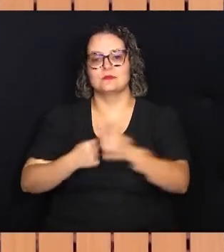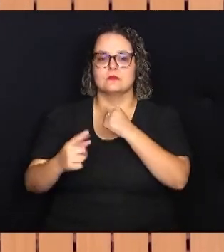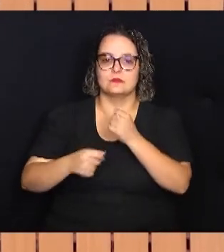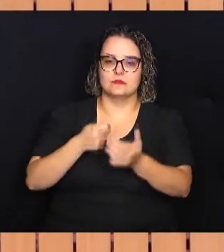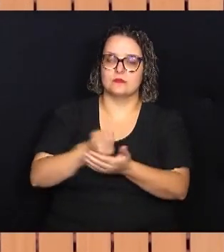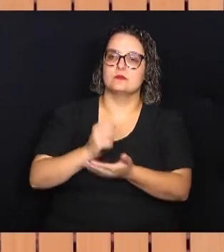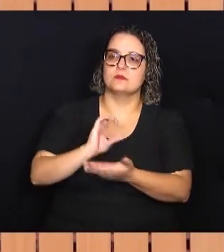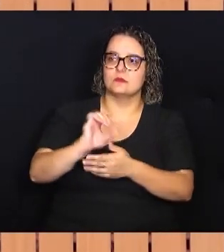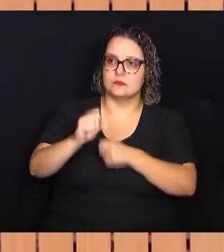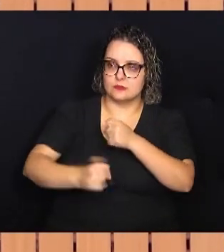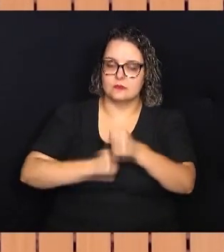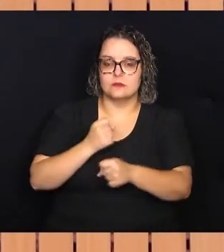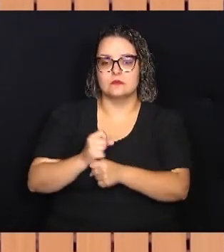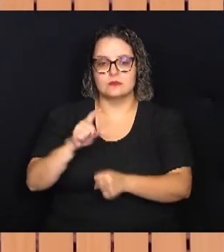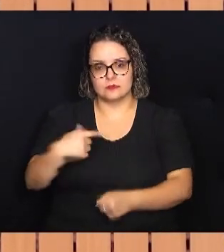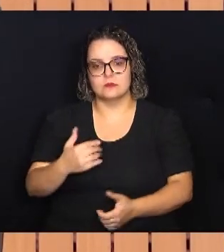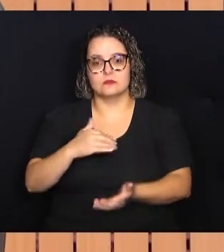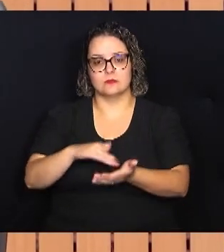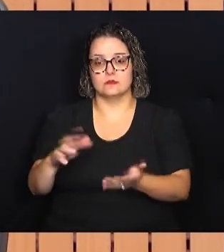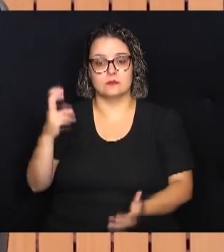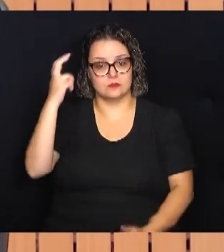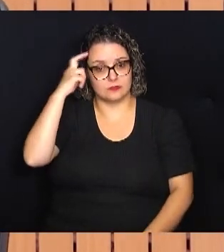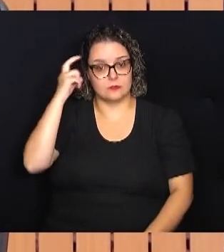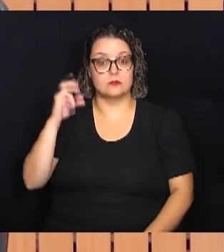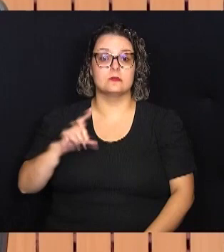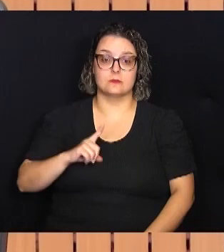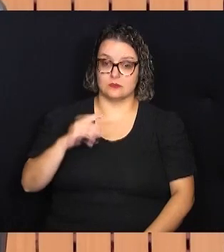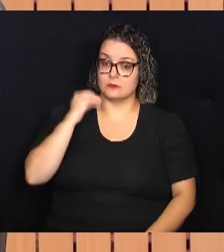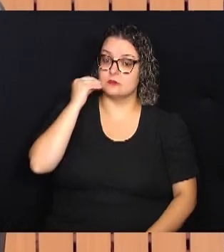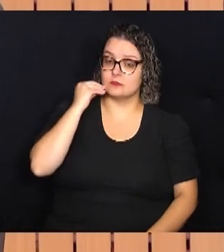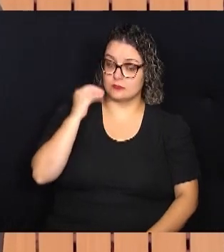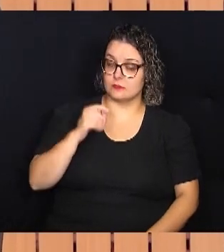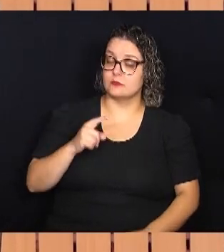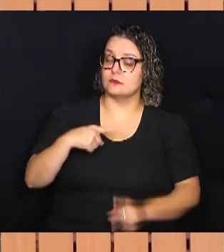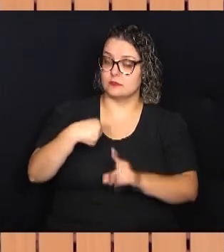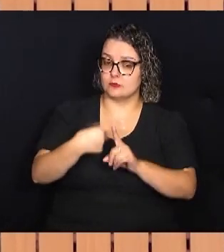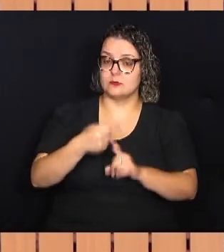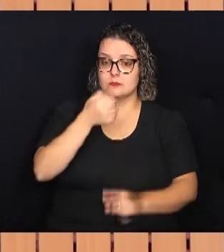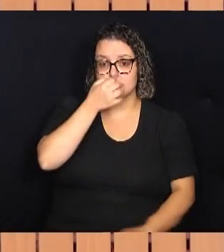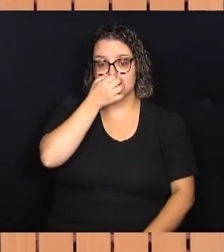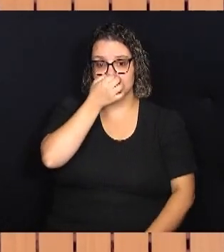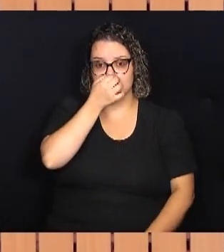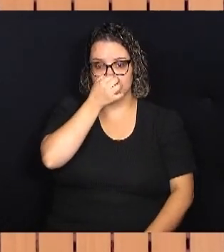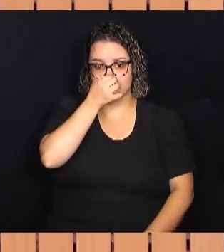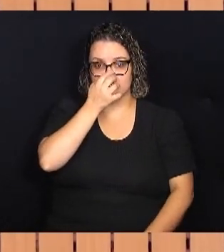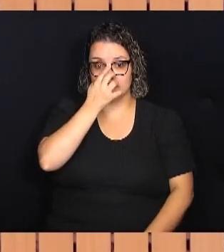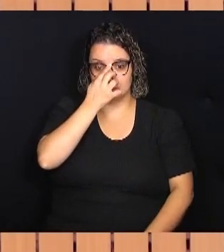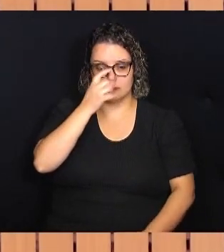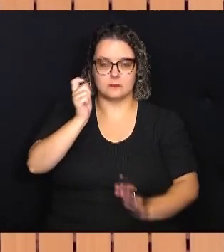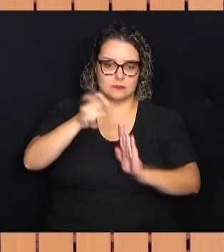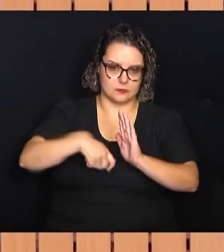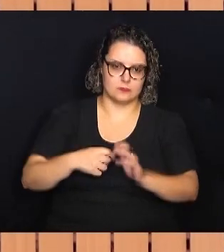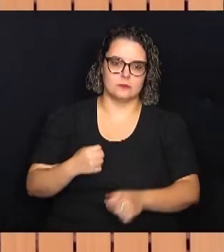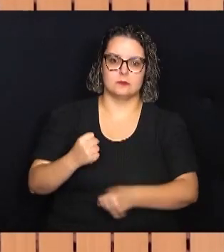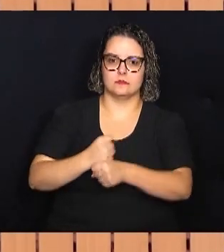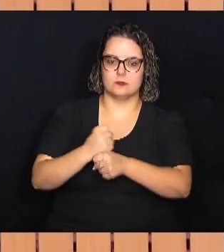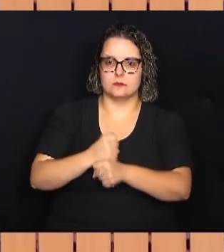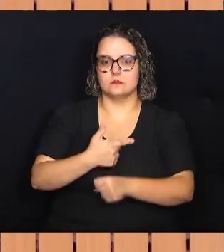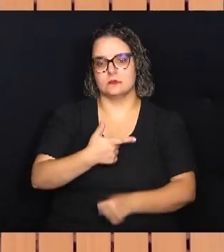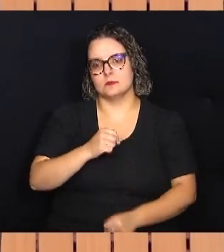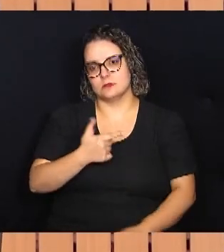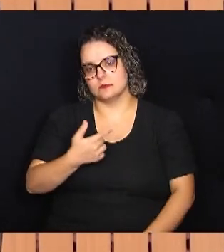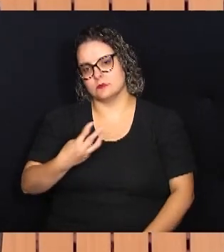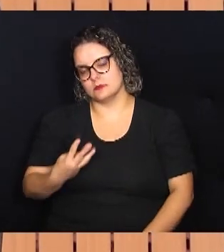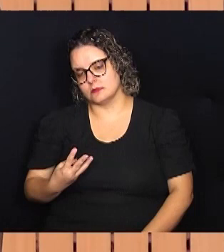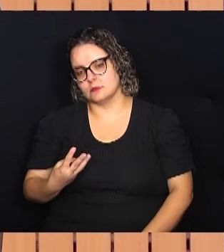Acho que a Secretaria de Cultura teve uma experiência muito positiva na execução das emendas em 2023, apesar de ser um primeiro ano que a gente